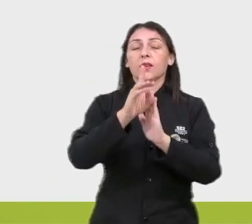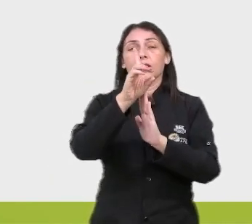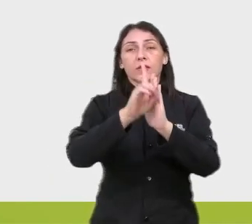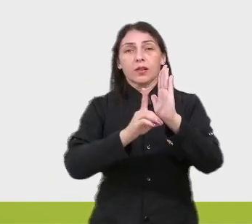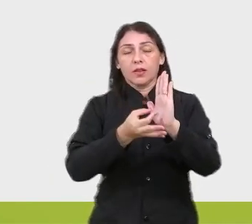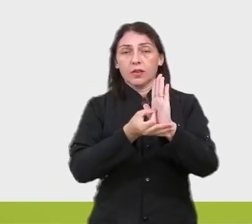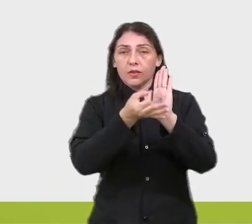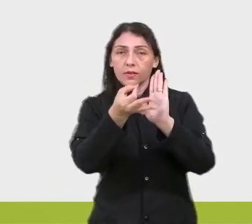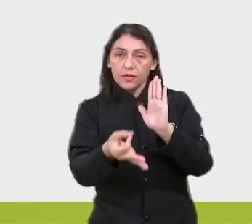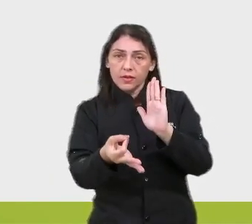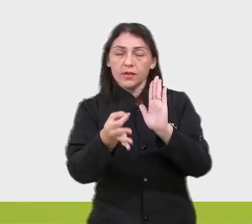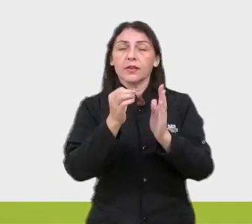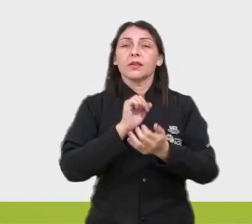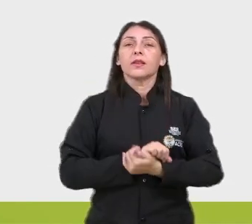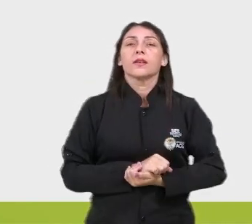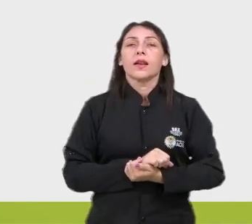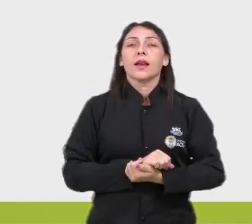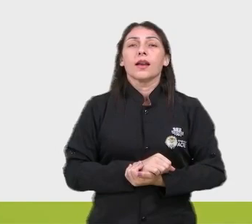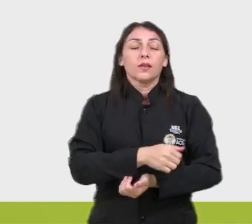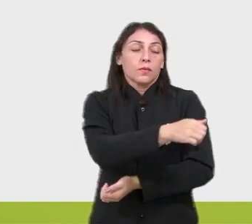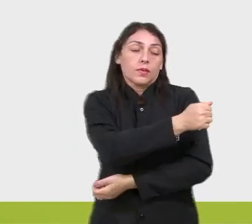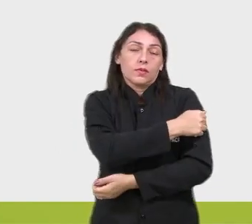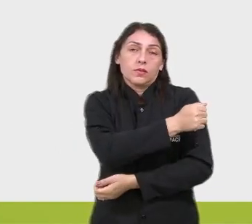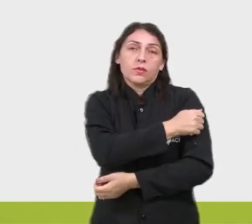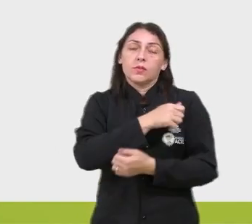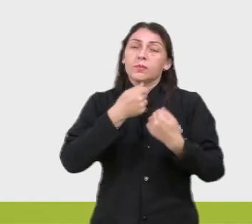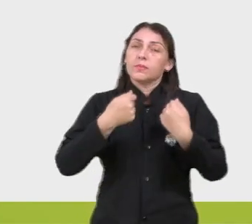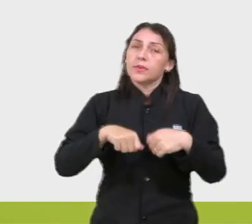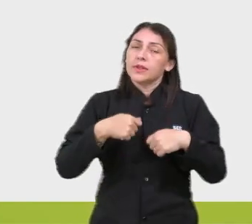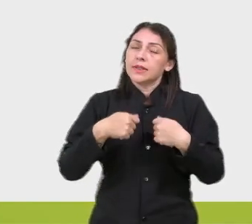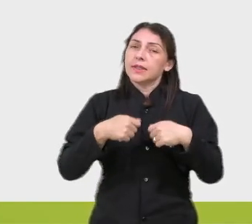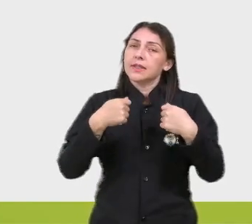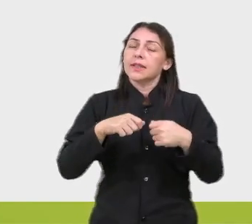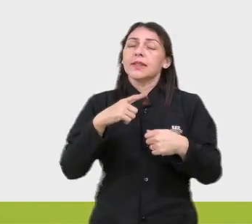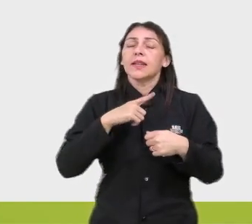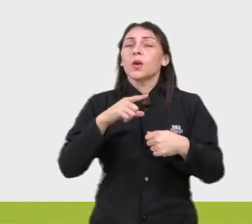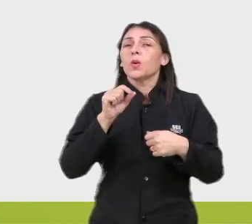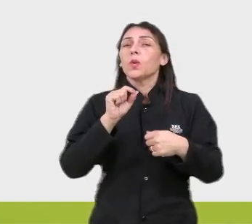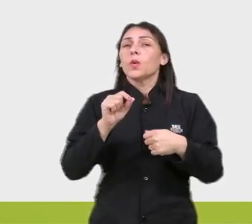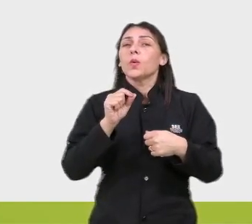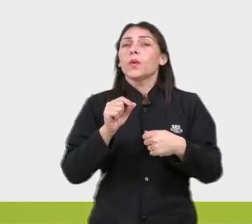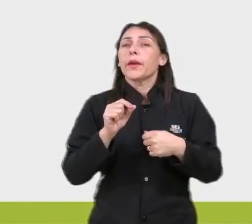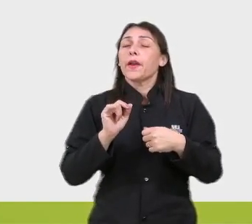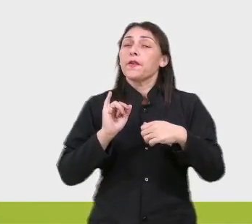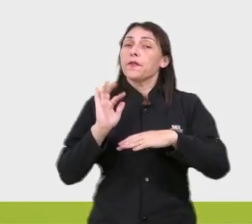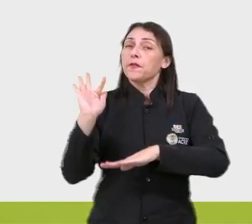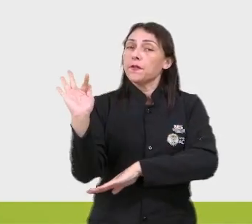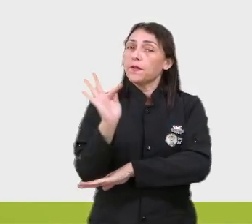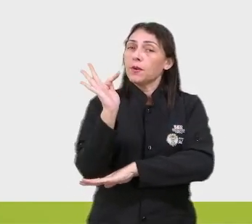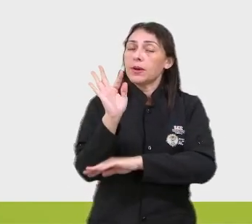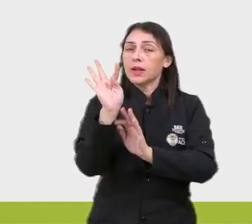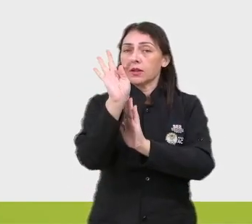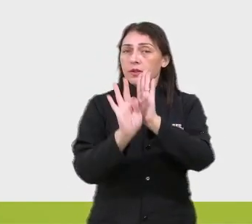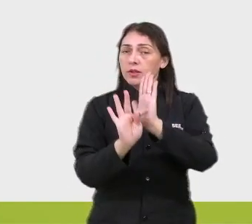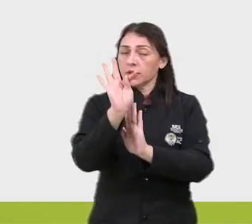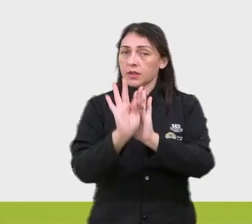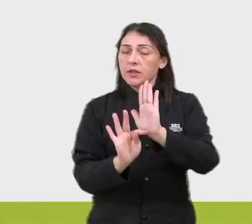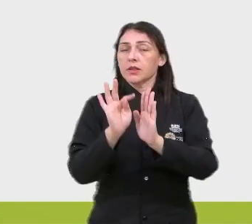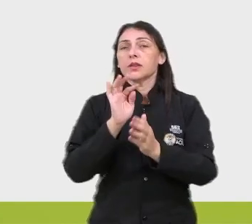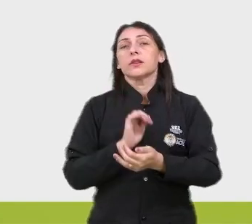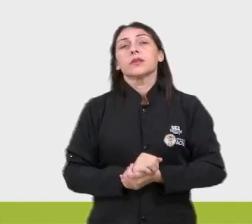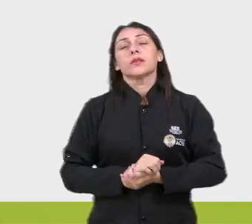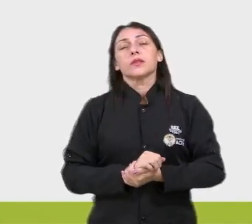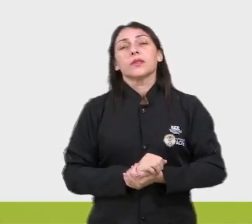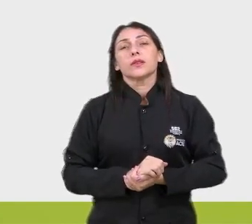argumentativo, o candidato, ele tem que ser o máximo, ter o máximo de formalidade no seu texto. Então,